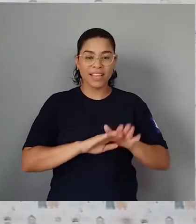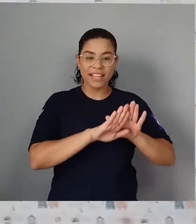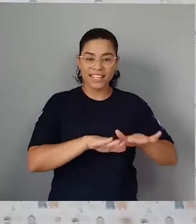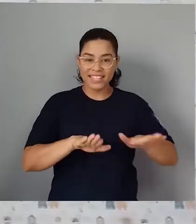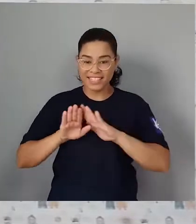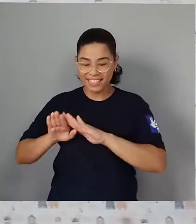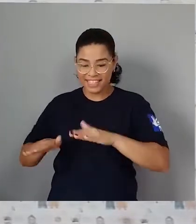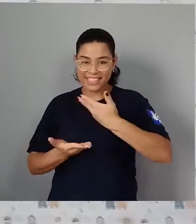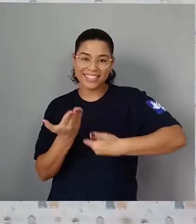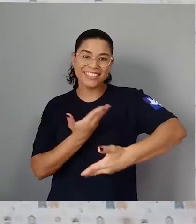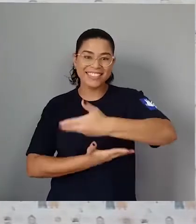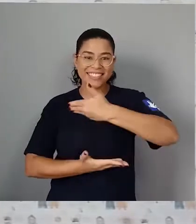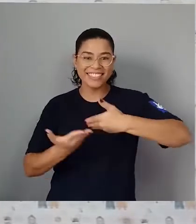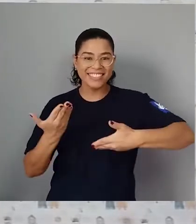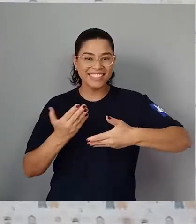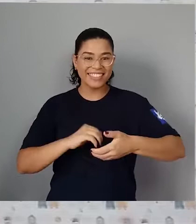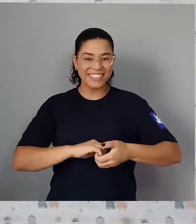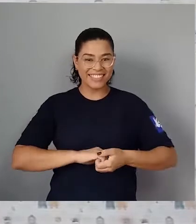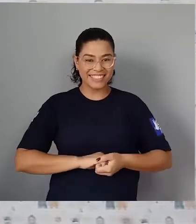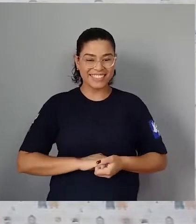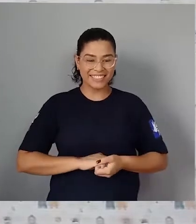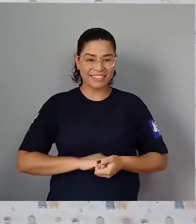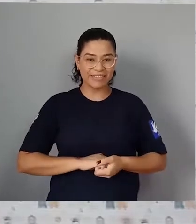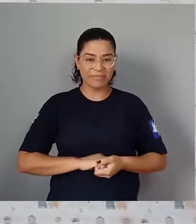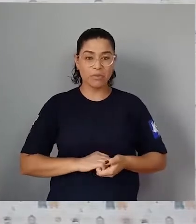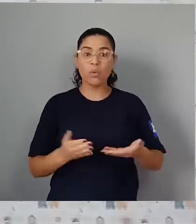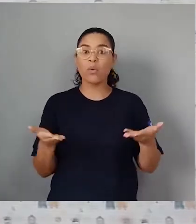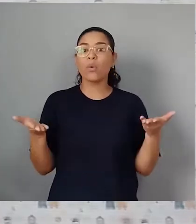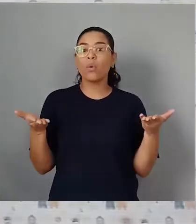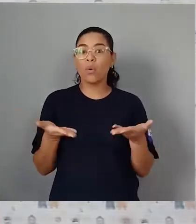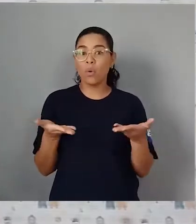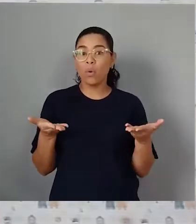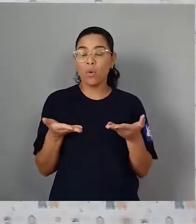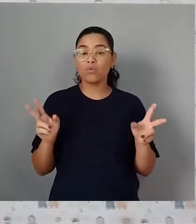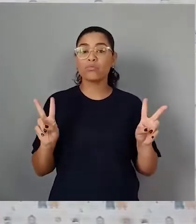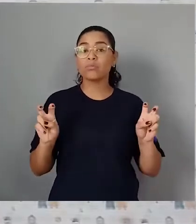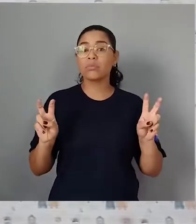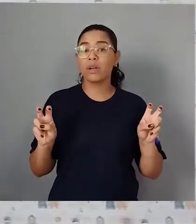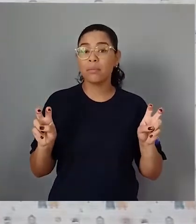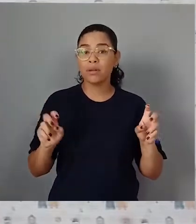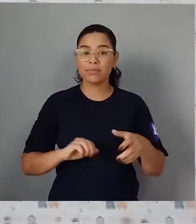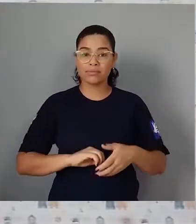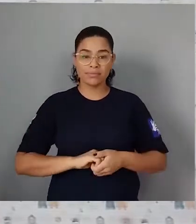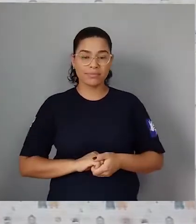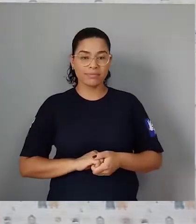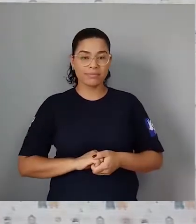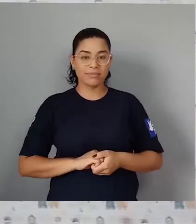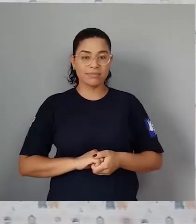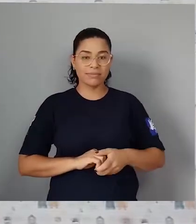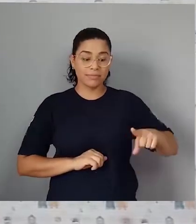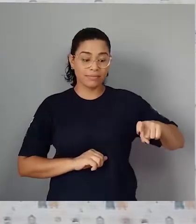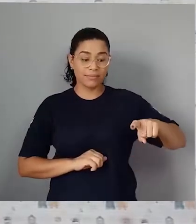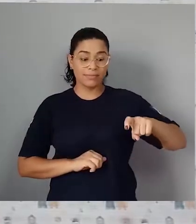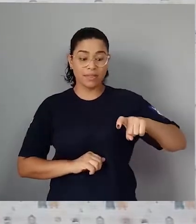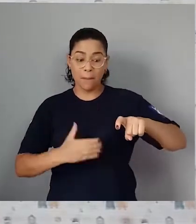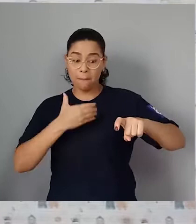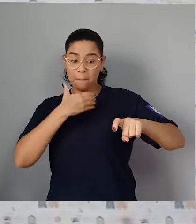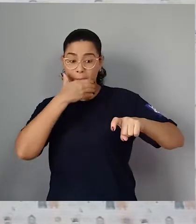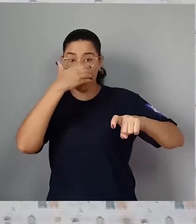criança para criança. E o episódio de hoje se chama A Maçã da Lagarta.